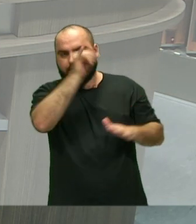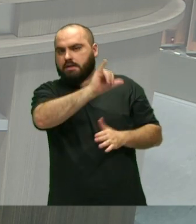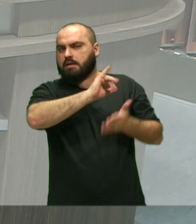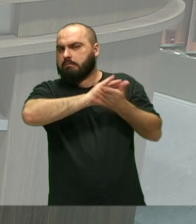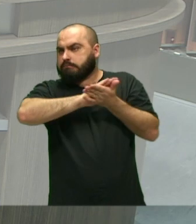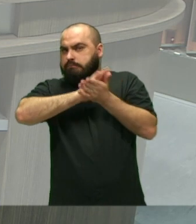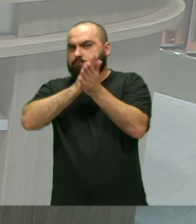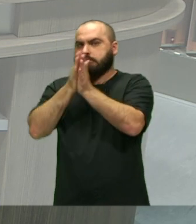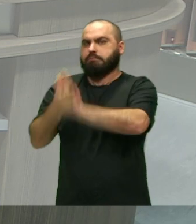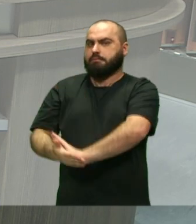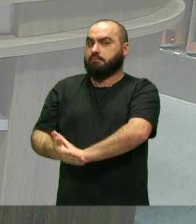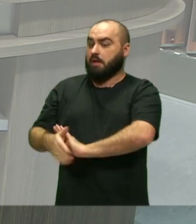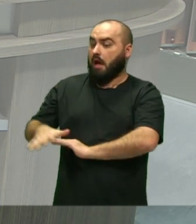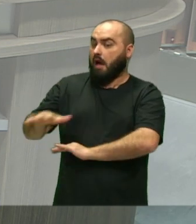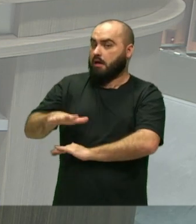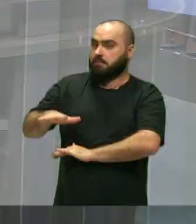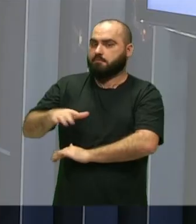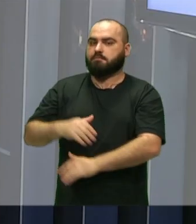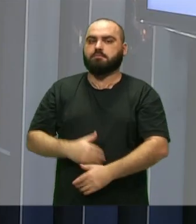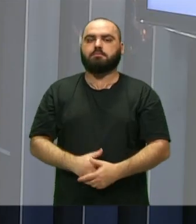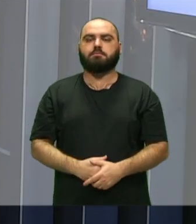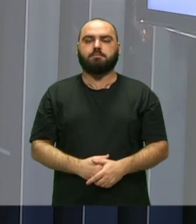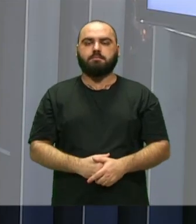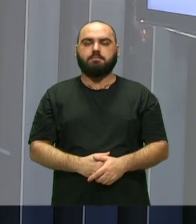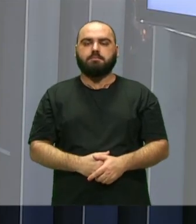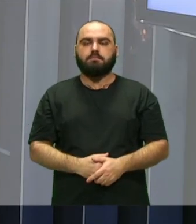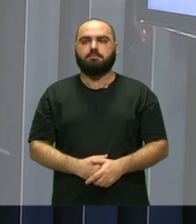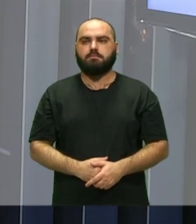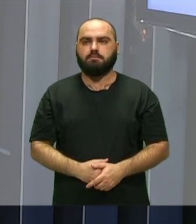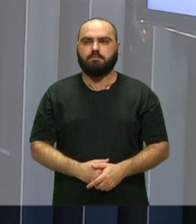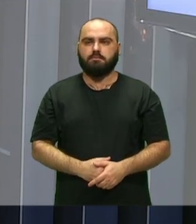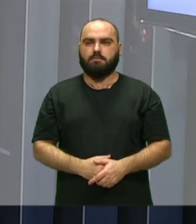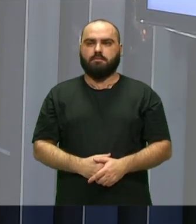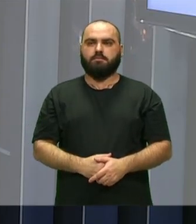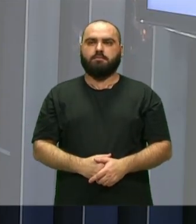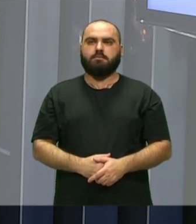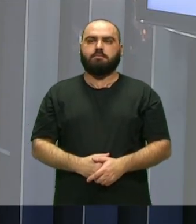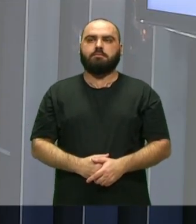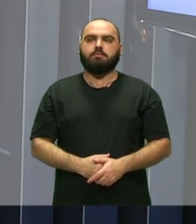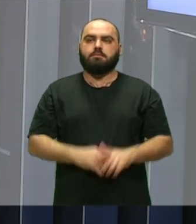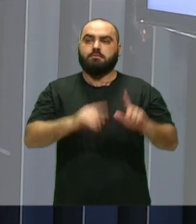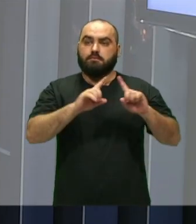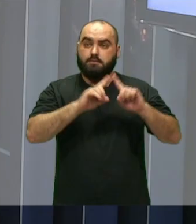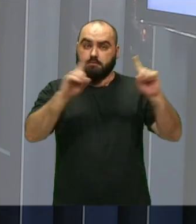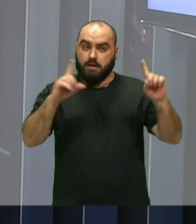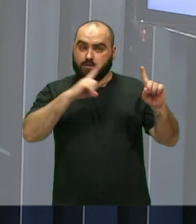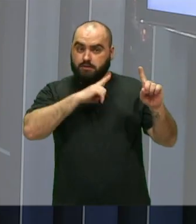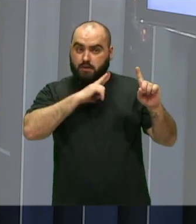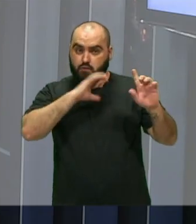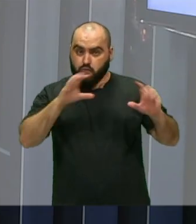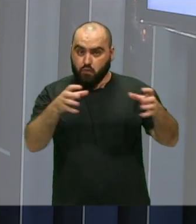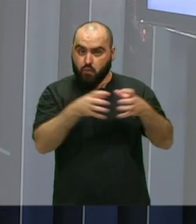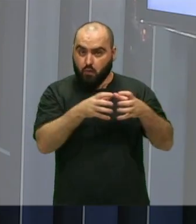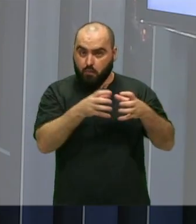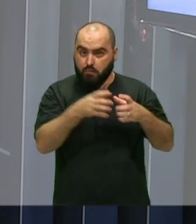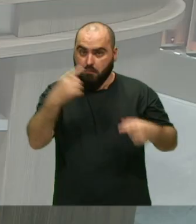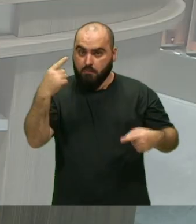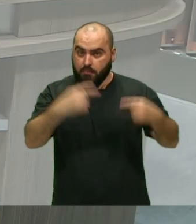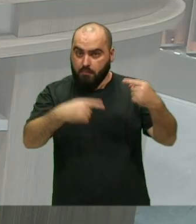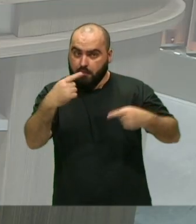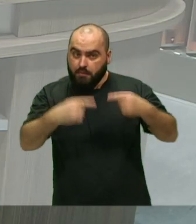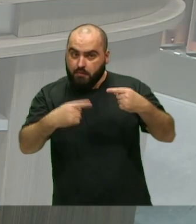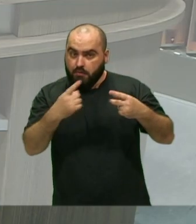contexto Nessa área Mas isso existe Por exemplo Assim Grupos de discussões Vocês fazem